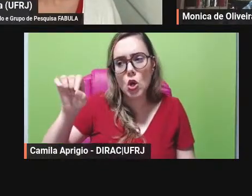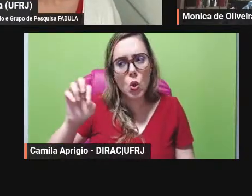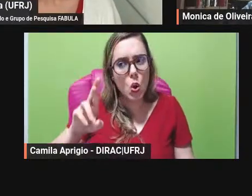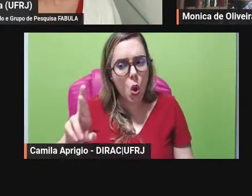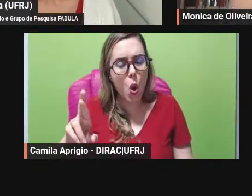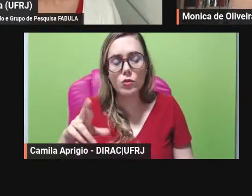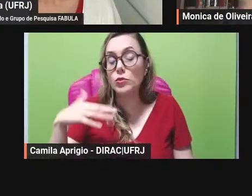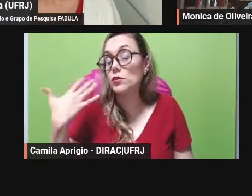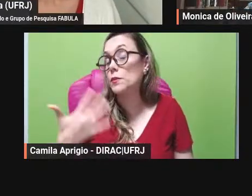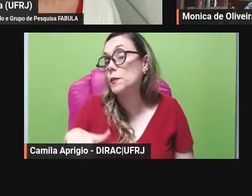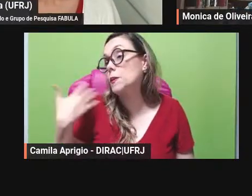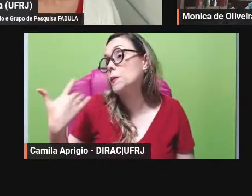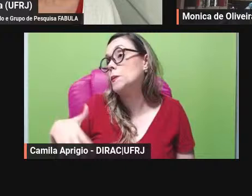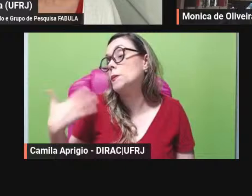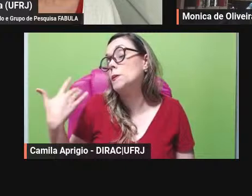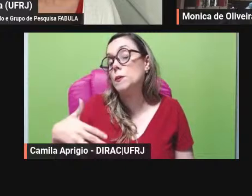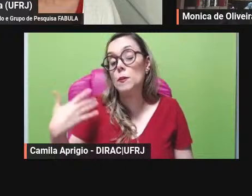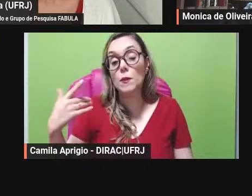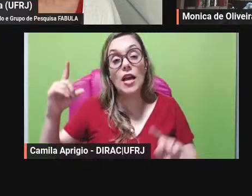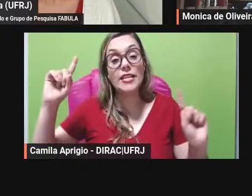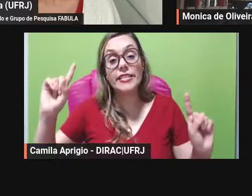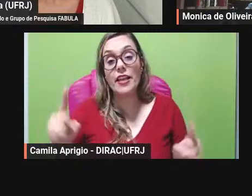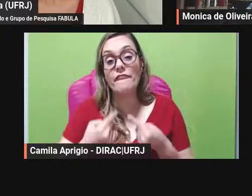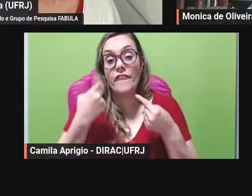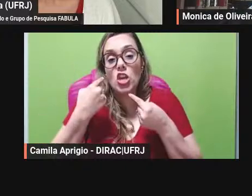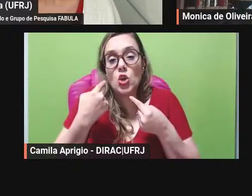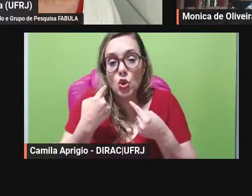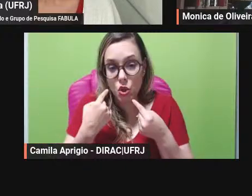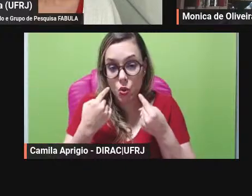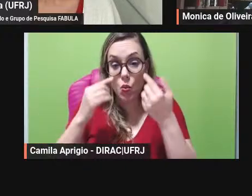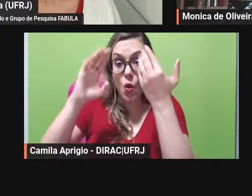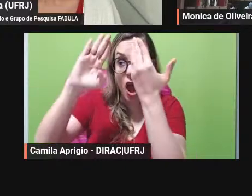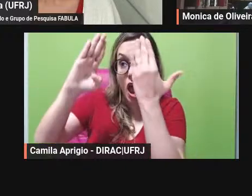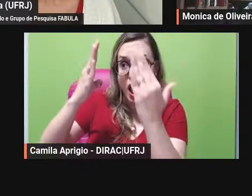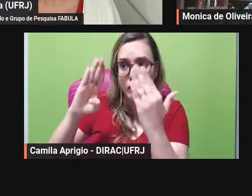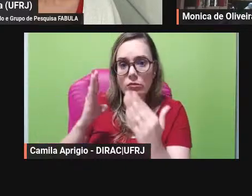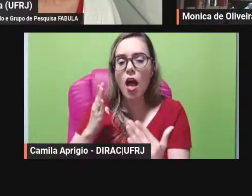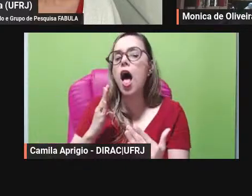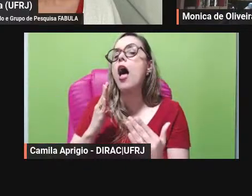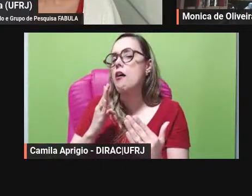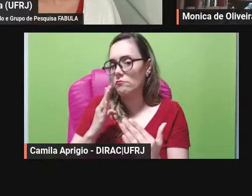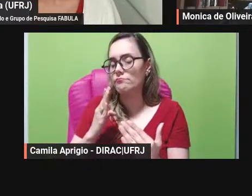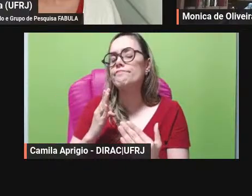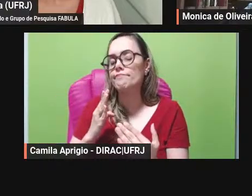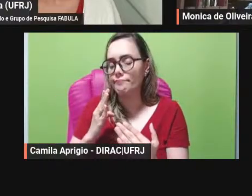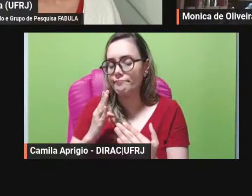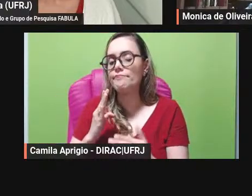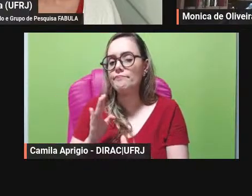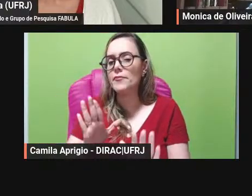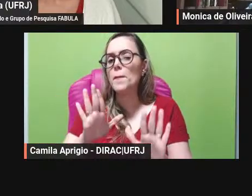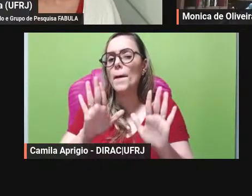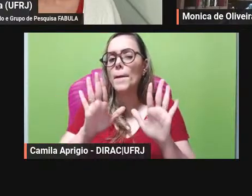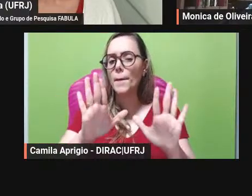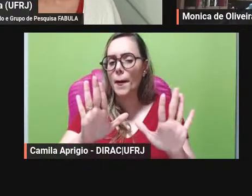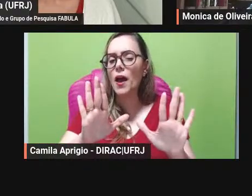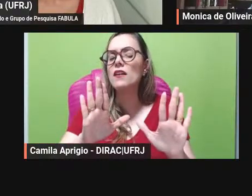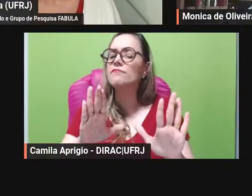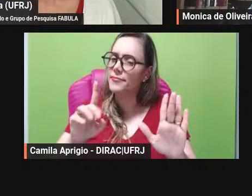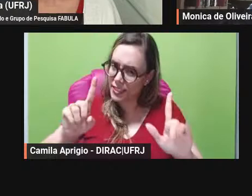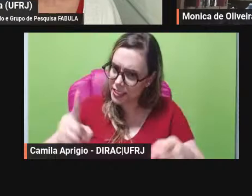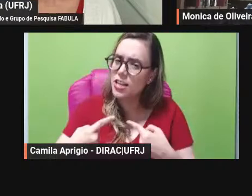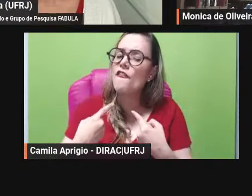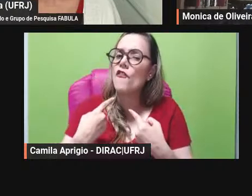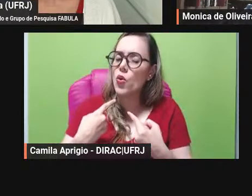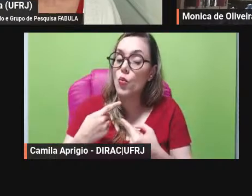a análise a gente não sabe por onde passou mas é realmente um desafio e a fábula sempre